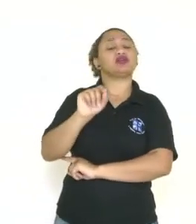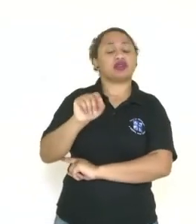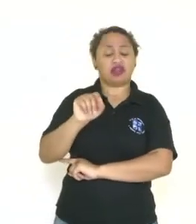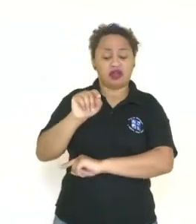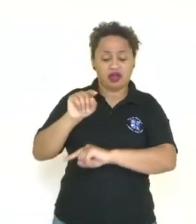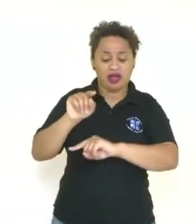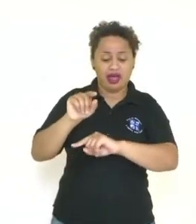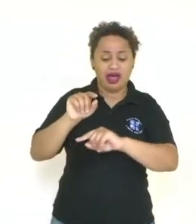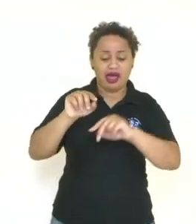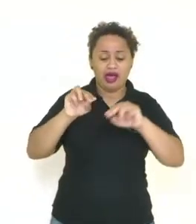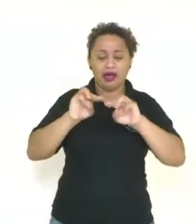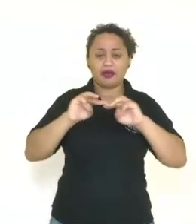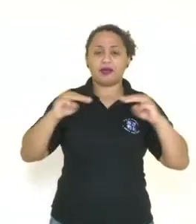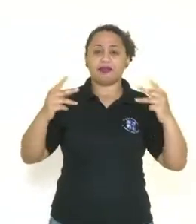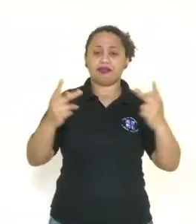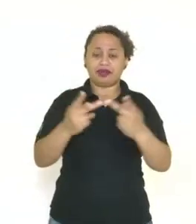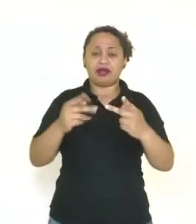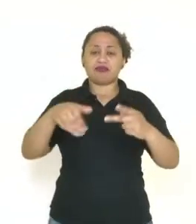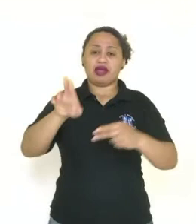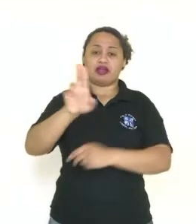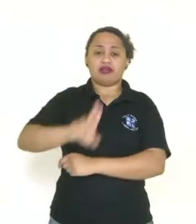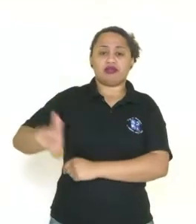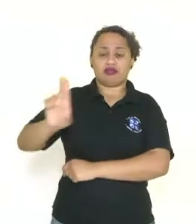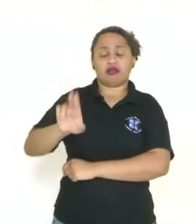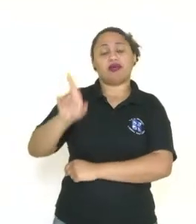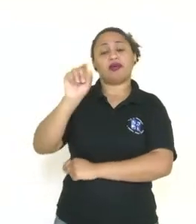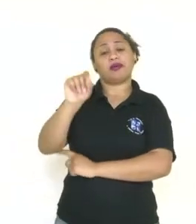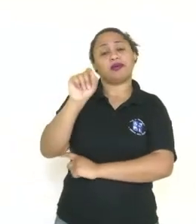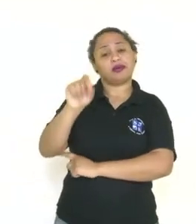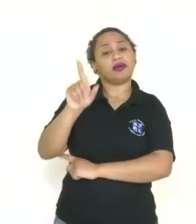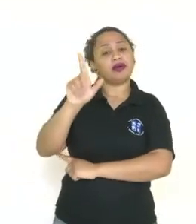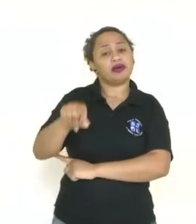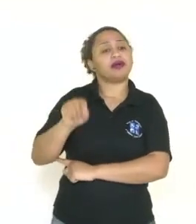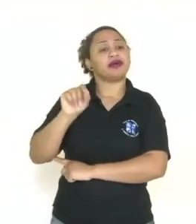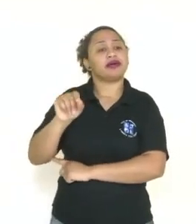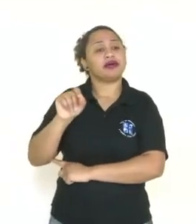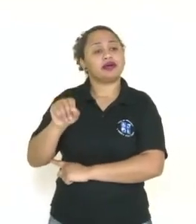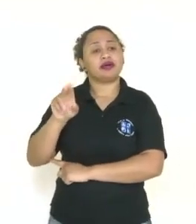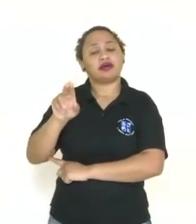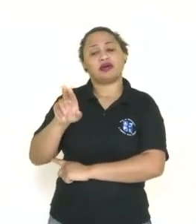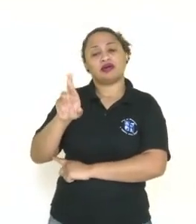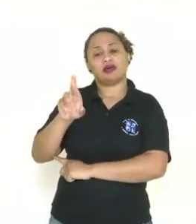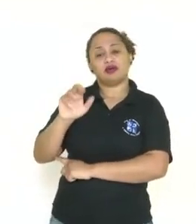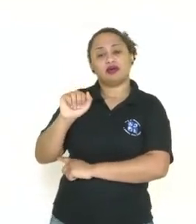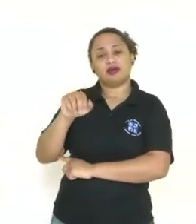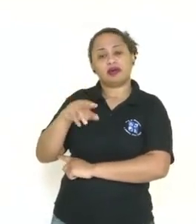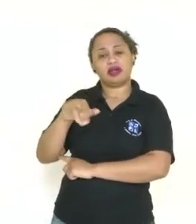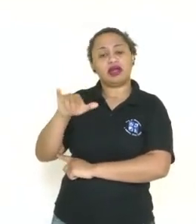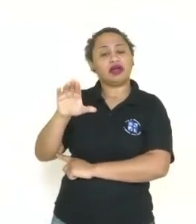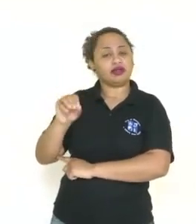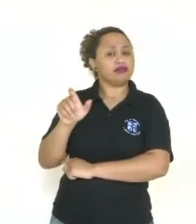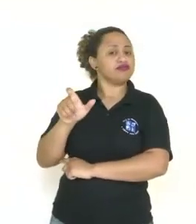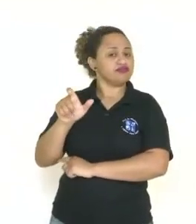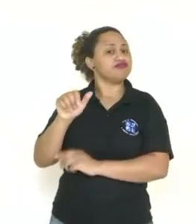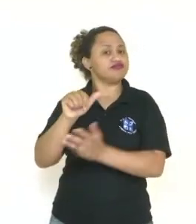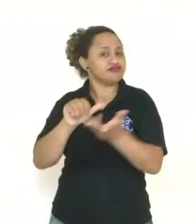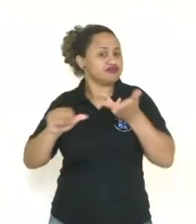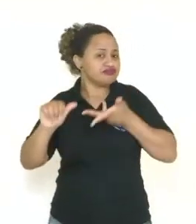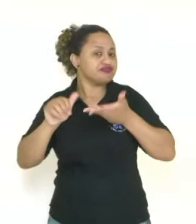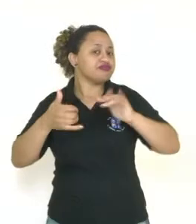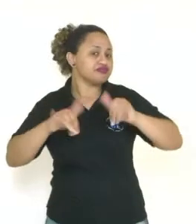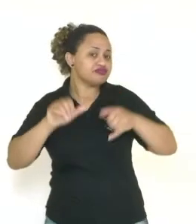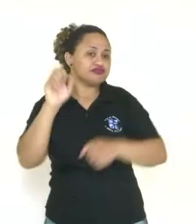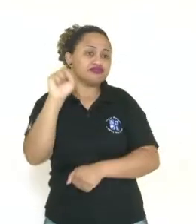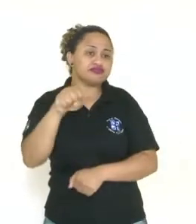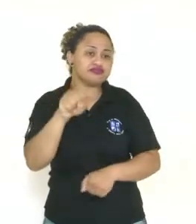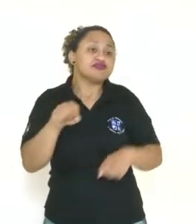-prima, vamos dizer assim, que é mais usada ali nas usinas nucleares, trata-se de quem? Do urânio. Isso mesmo, do urânio, certo?